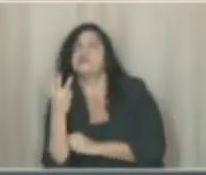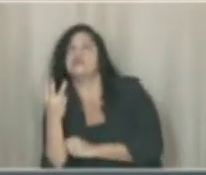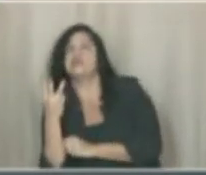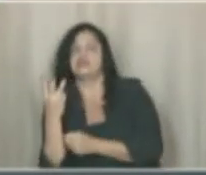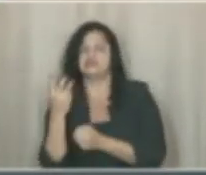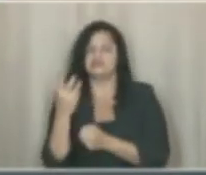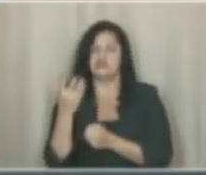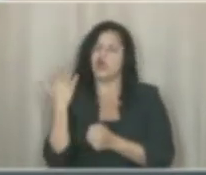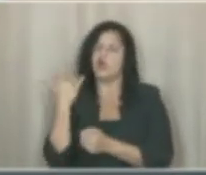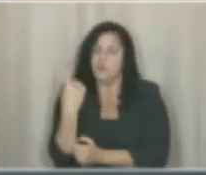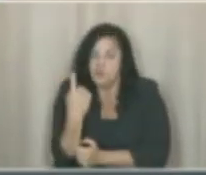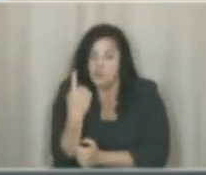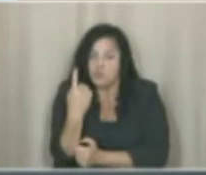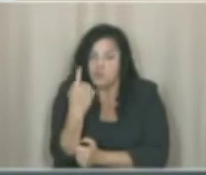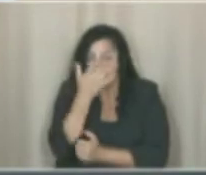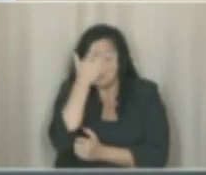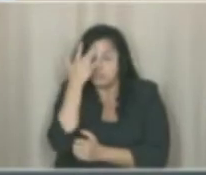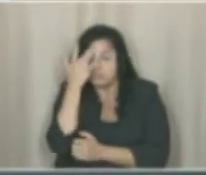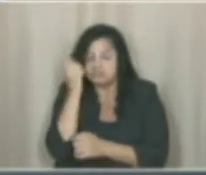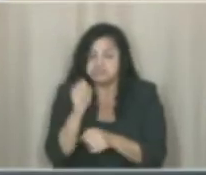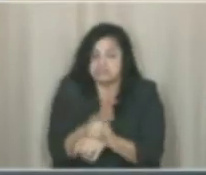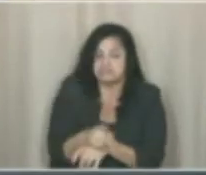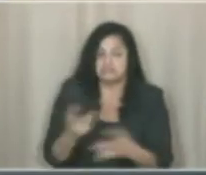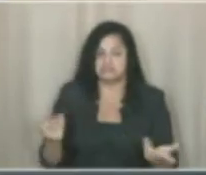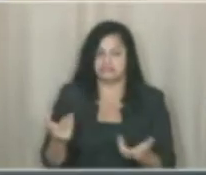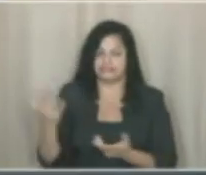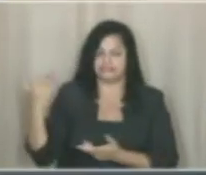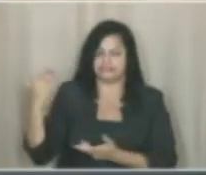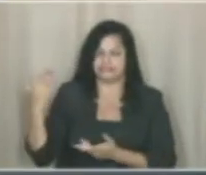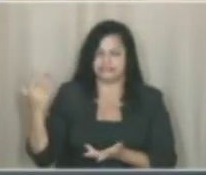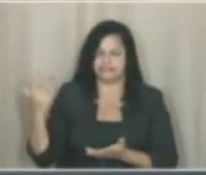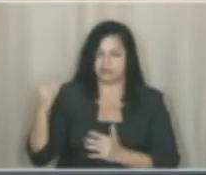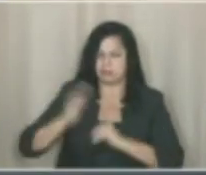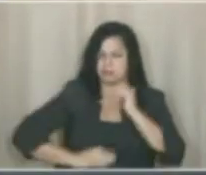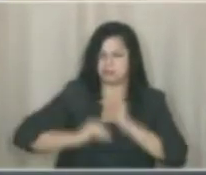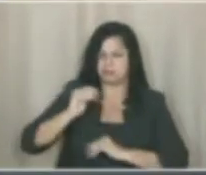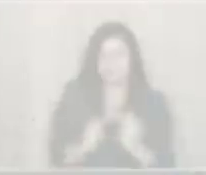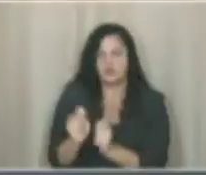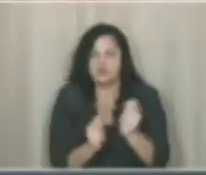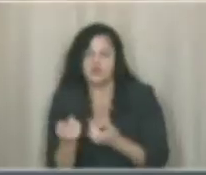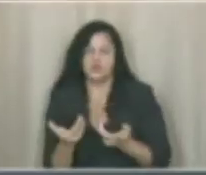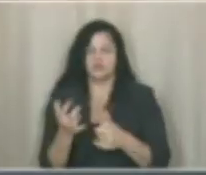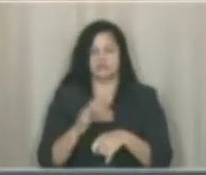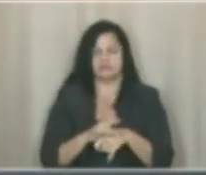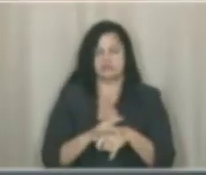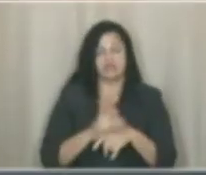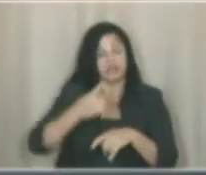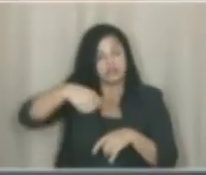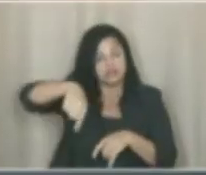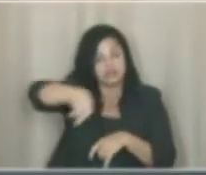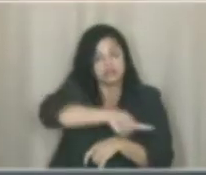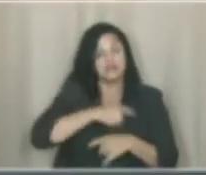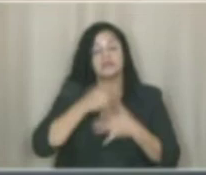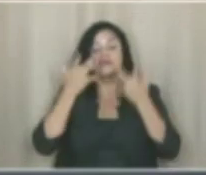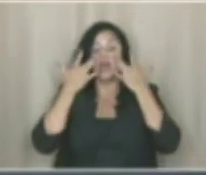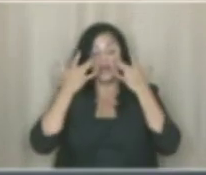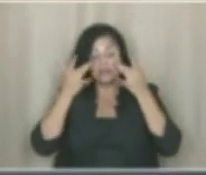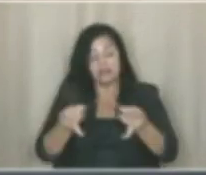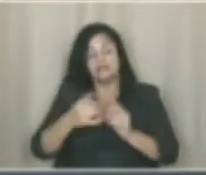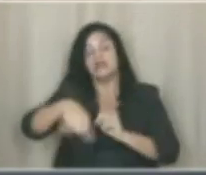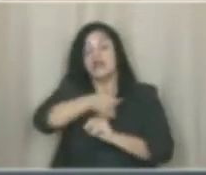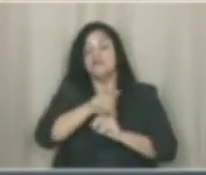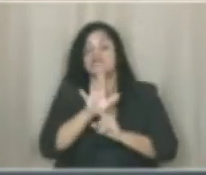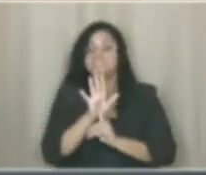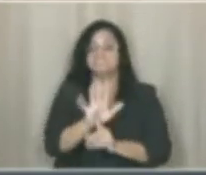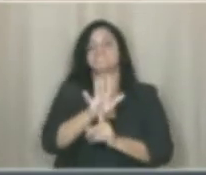um, apenas um, nesse último grande chamamento de profissionais da saúde. Então, a gente precisa chamar a atenção da Prefeitura.